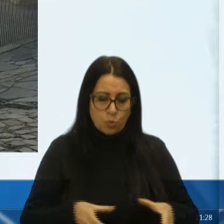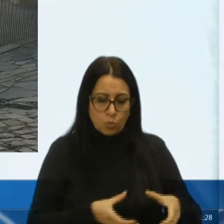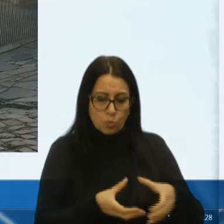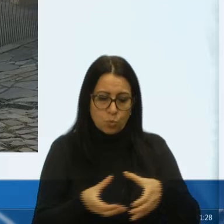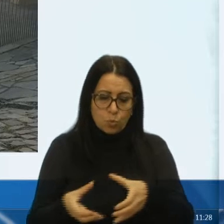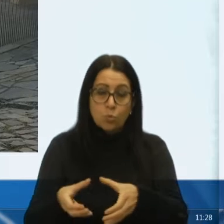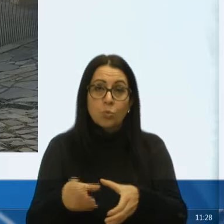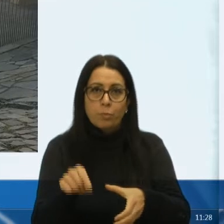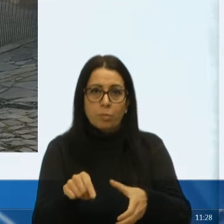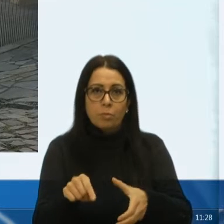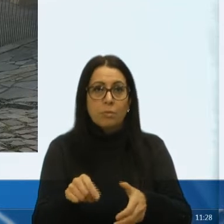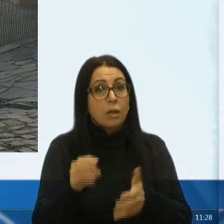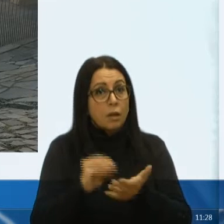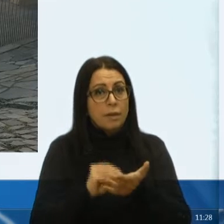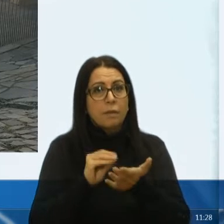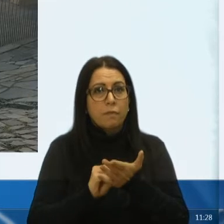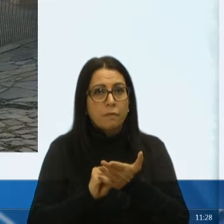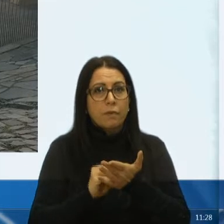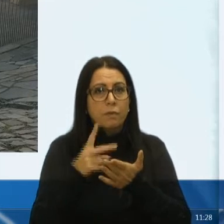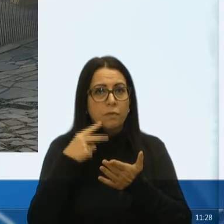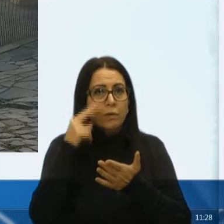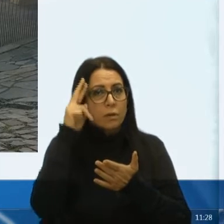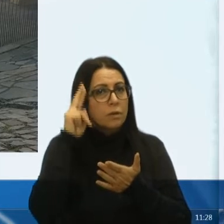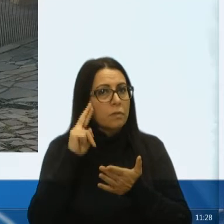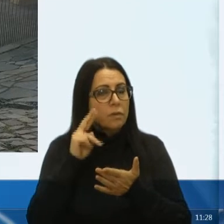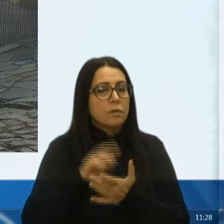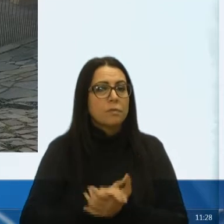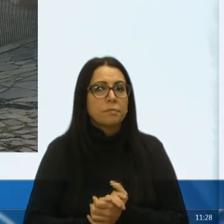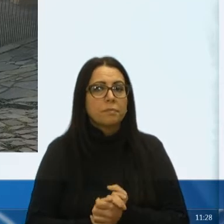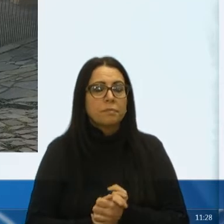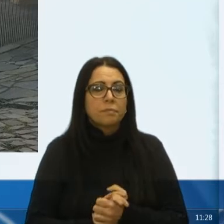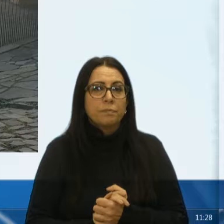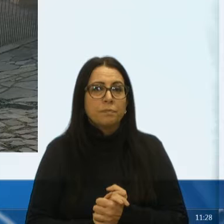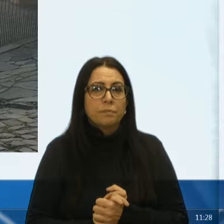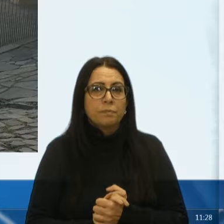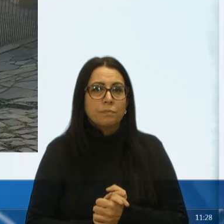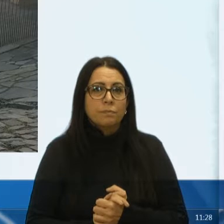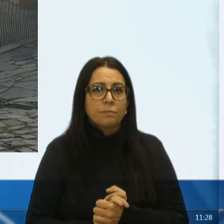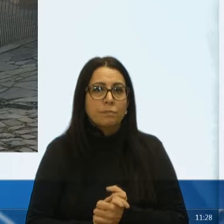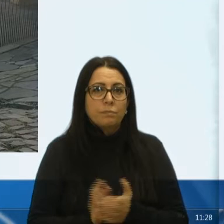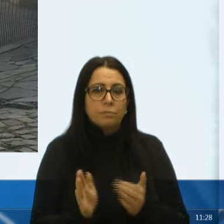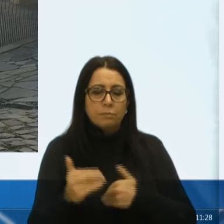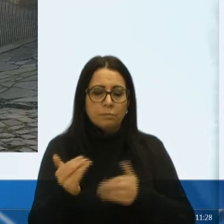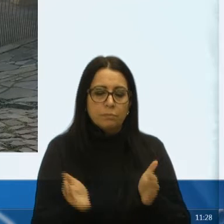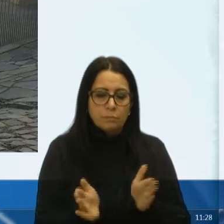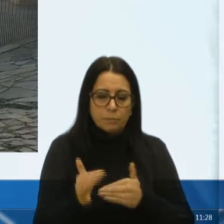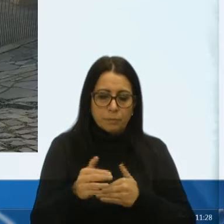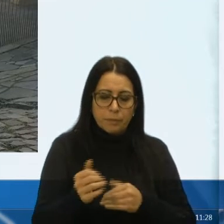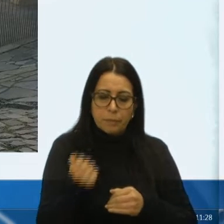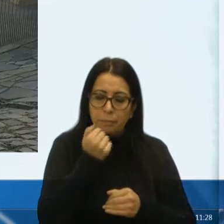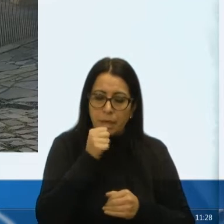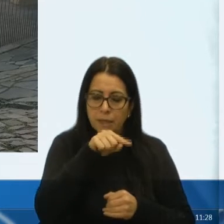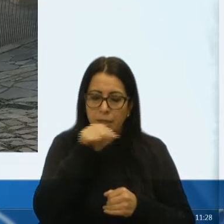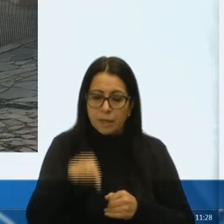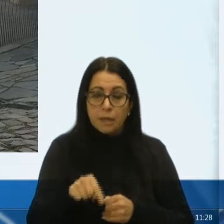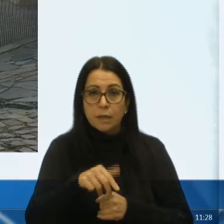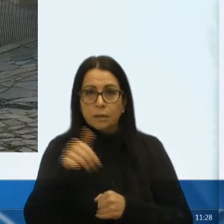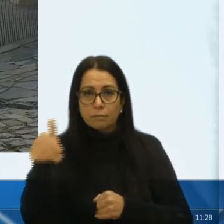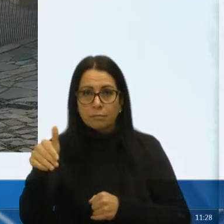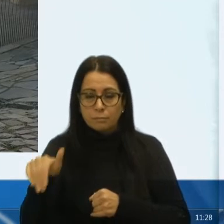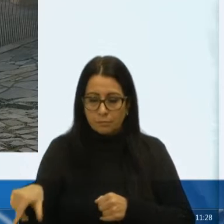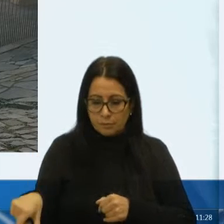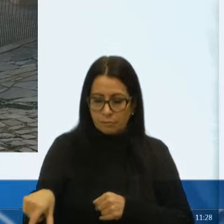e ainda falta, vereador Rafael Bueno, ainda falta colocar as pedras para a alipipo da calçada ainda,